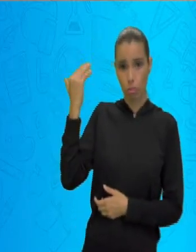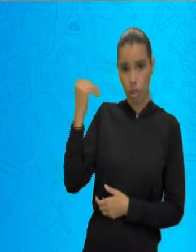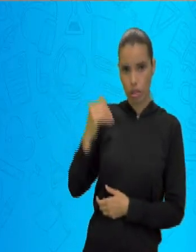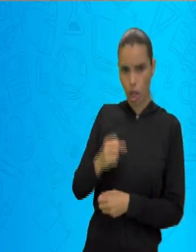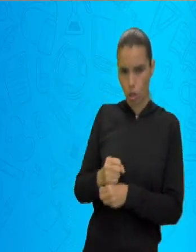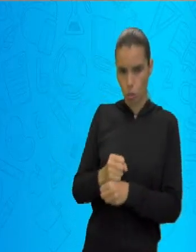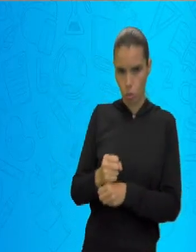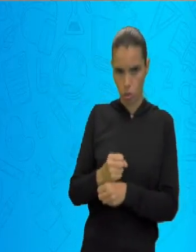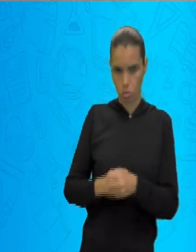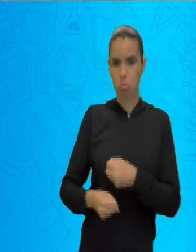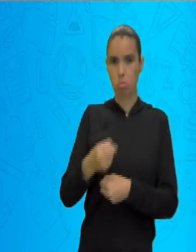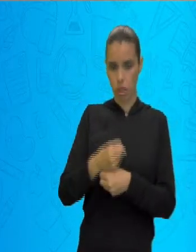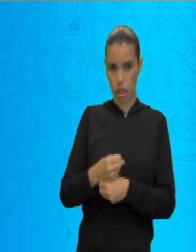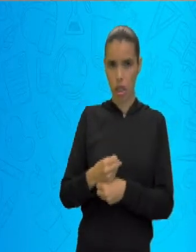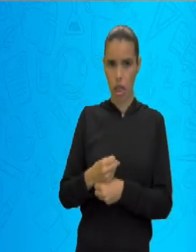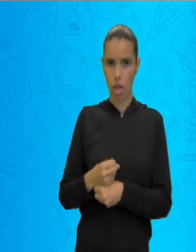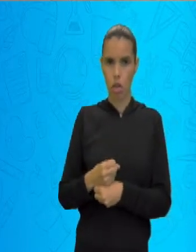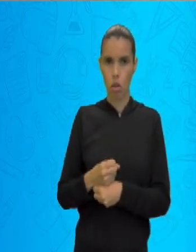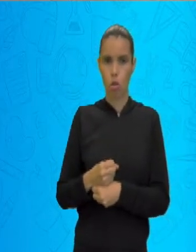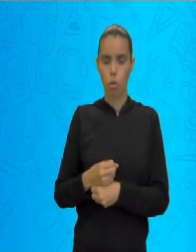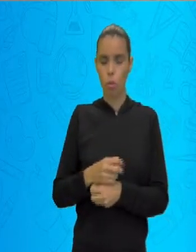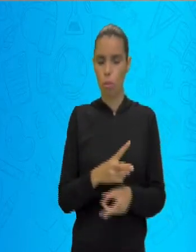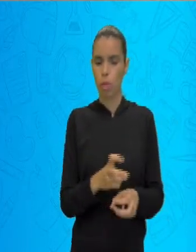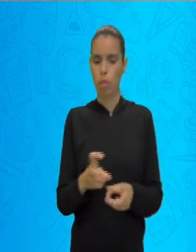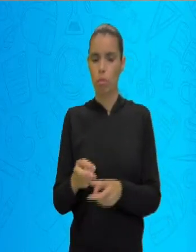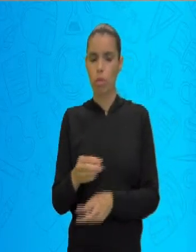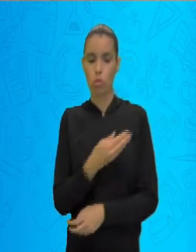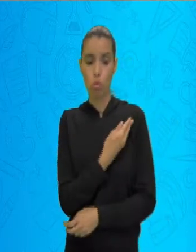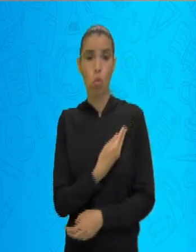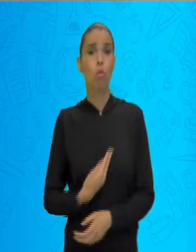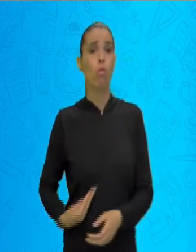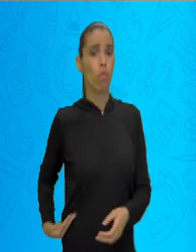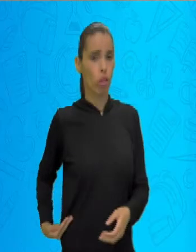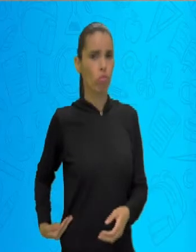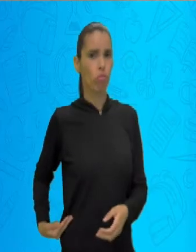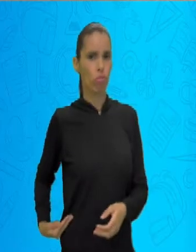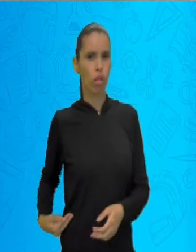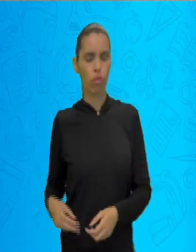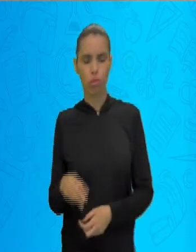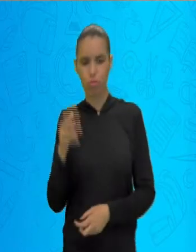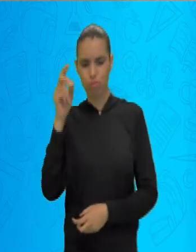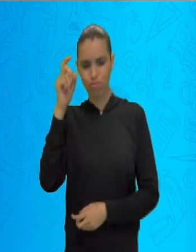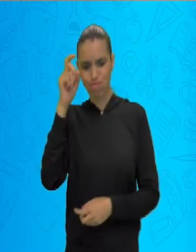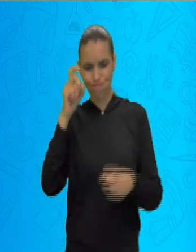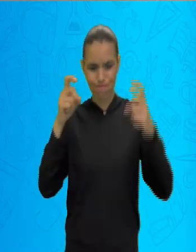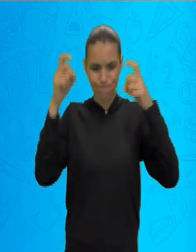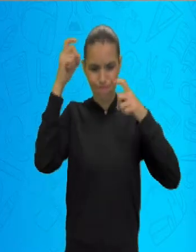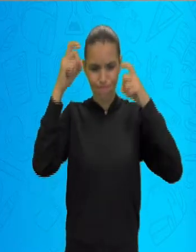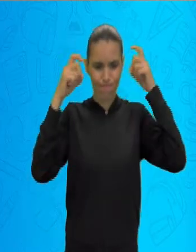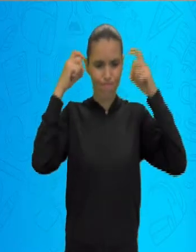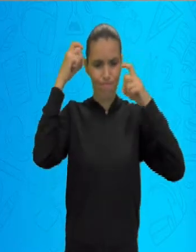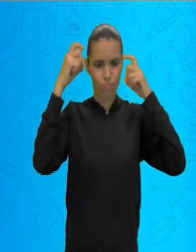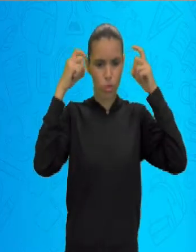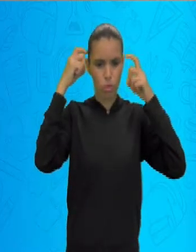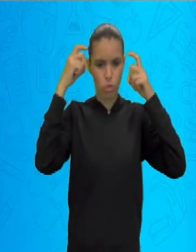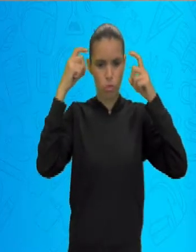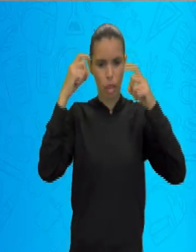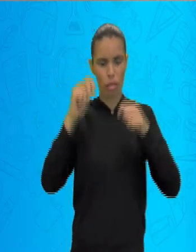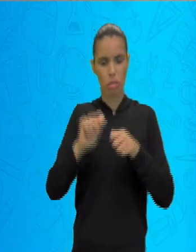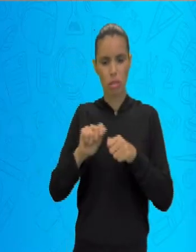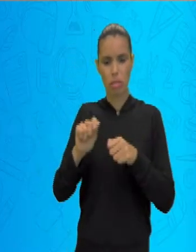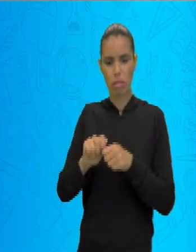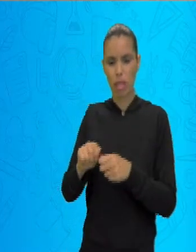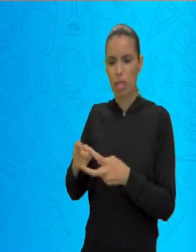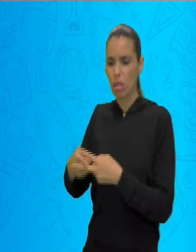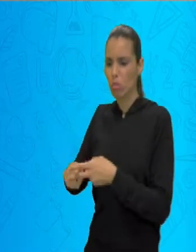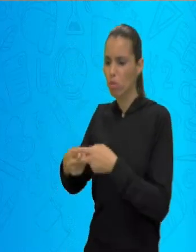previdência social fazer uma reforma e como que ele por que que